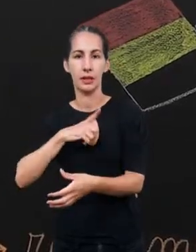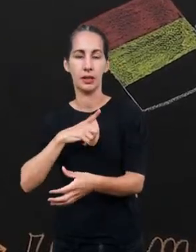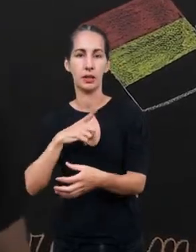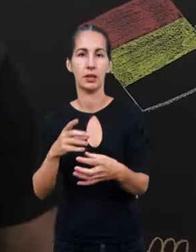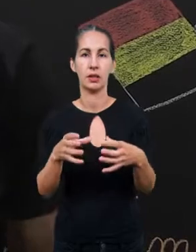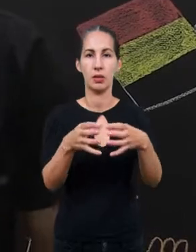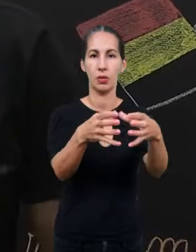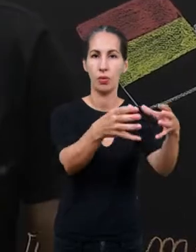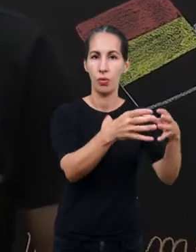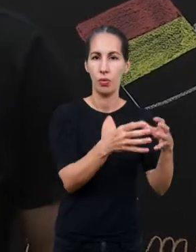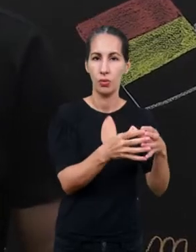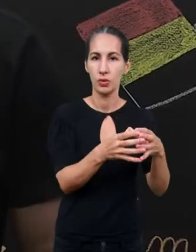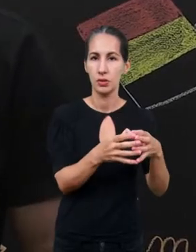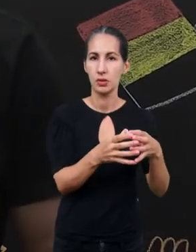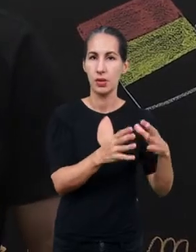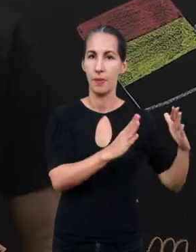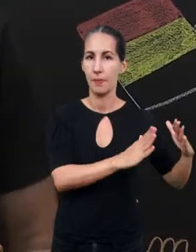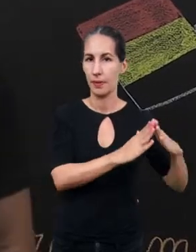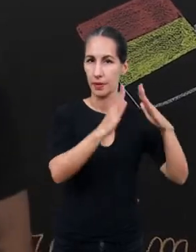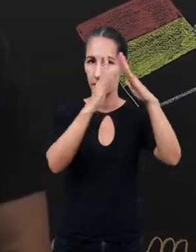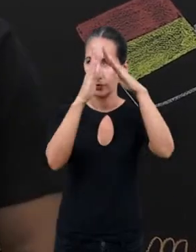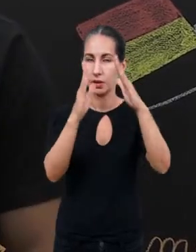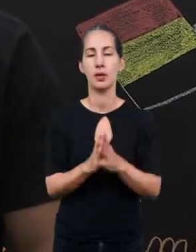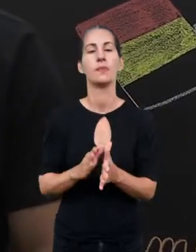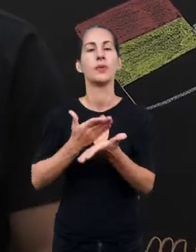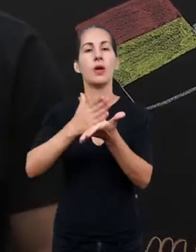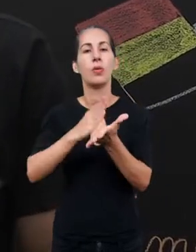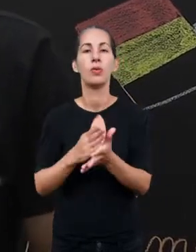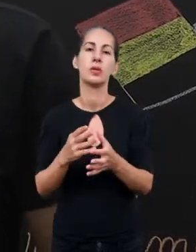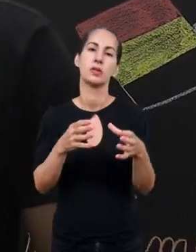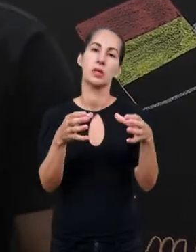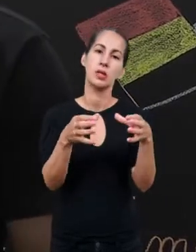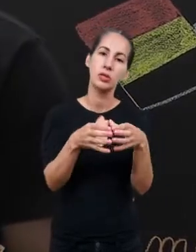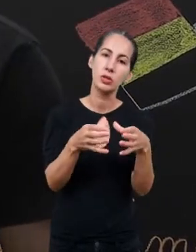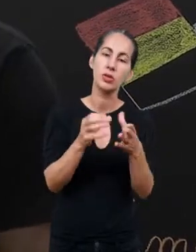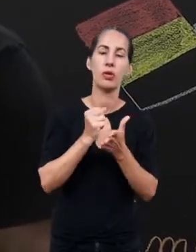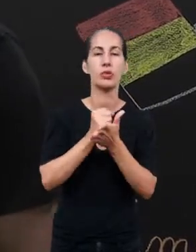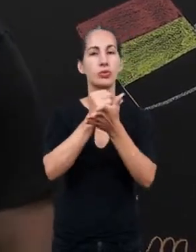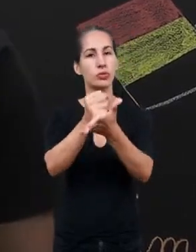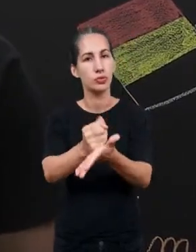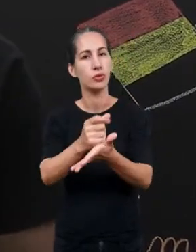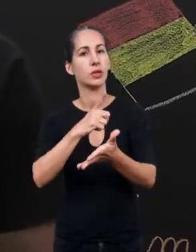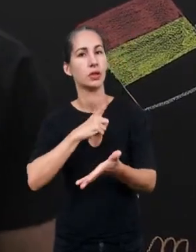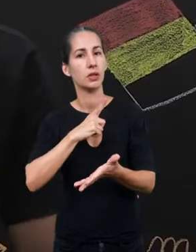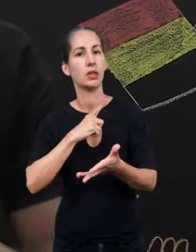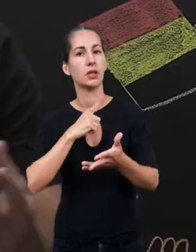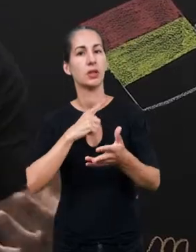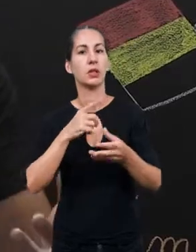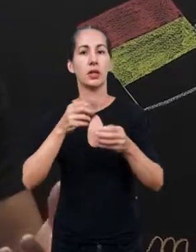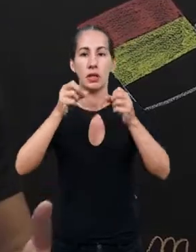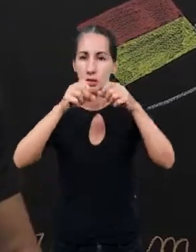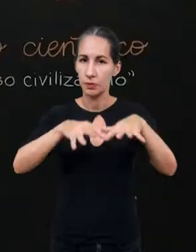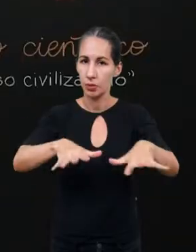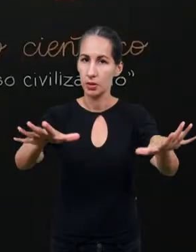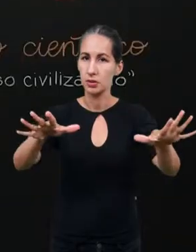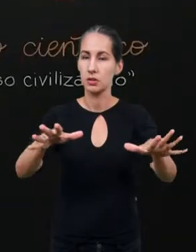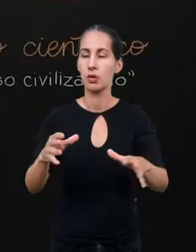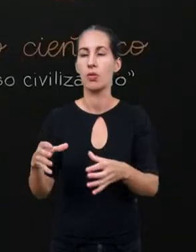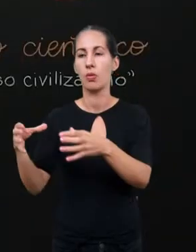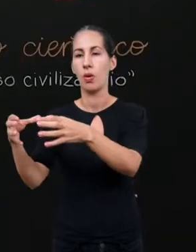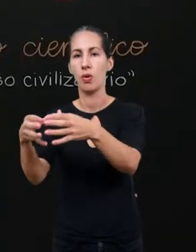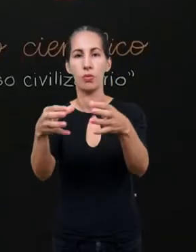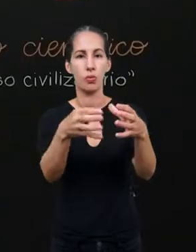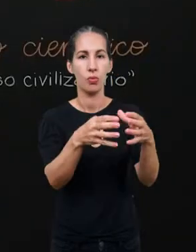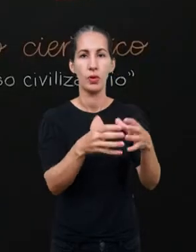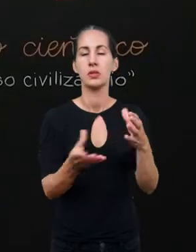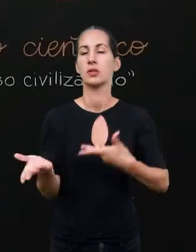outras regiões vão ser regiões periféricas. Algumas regiões vão se beneficiar com a exploração, outras regiões serão